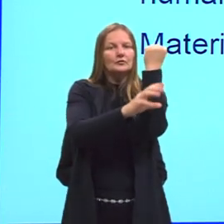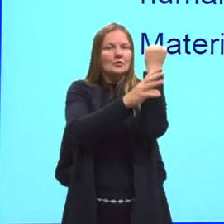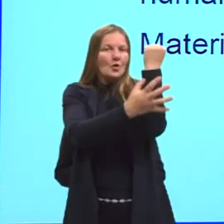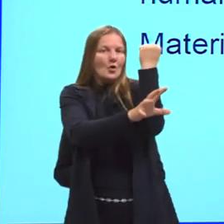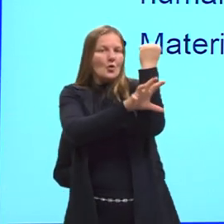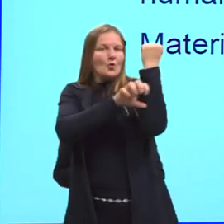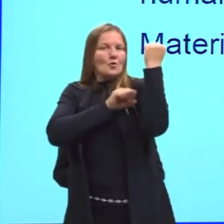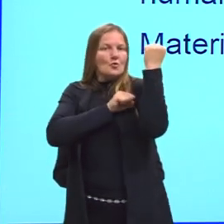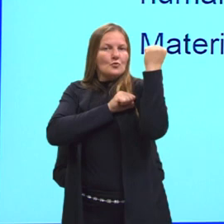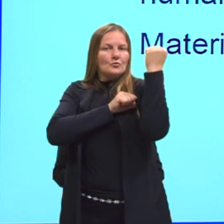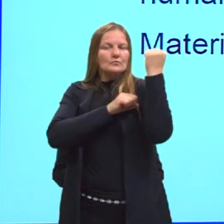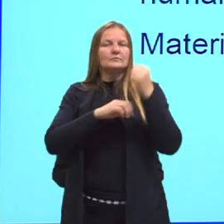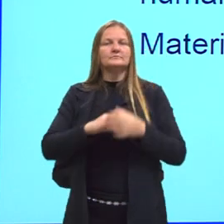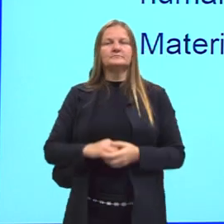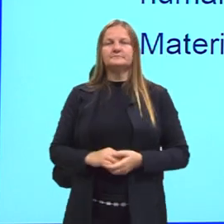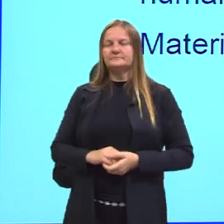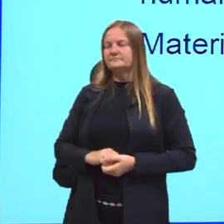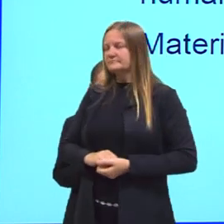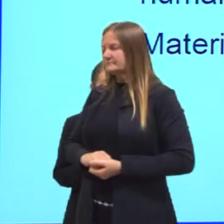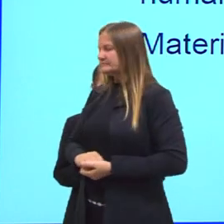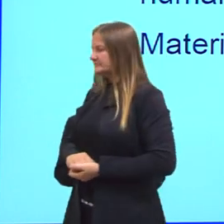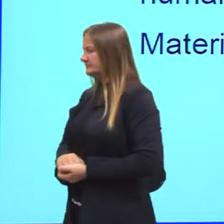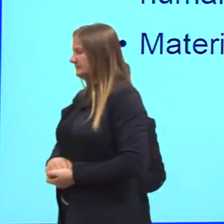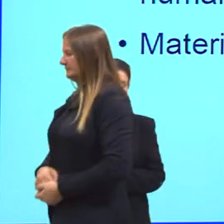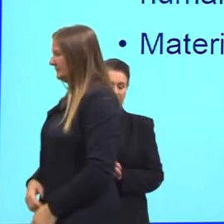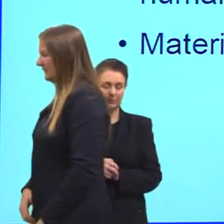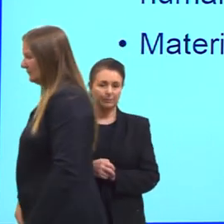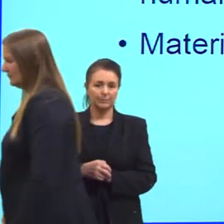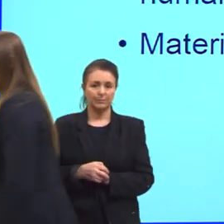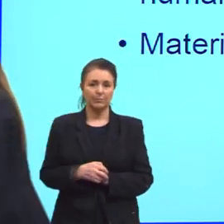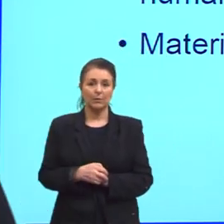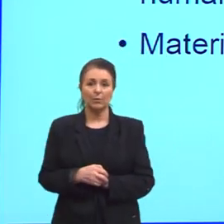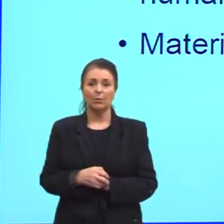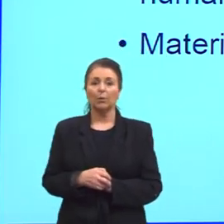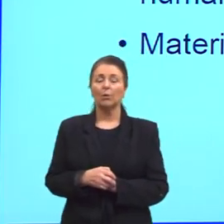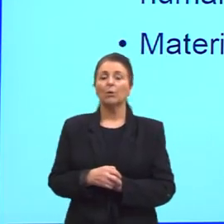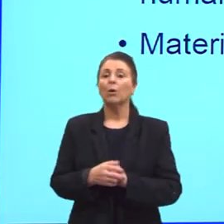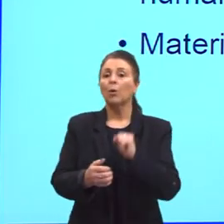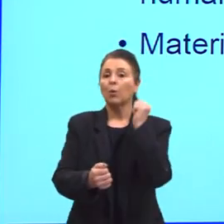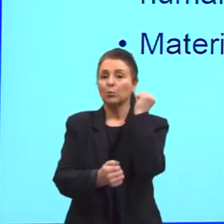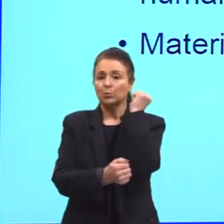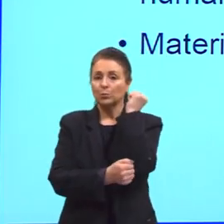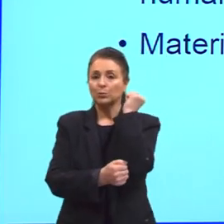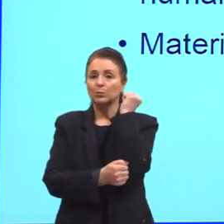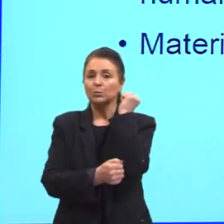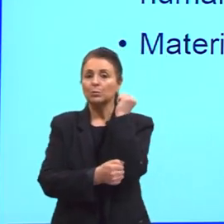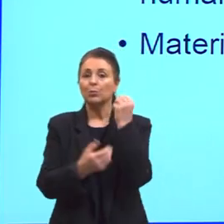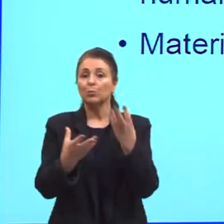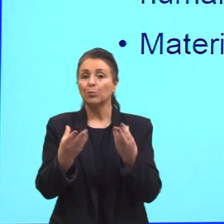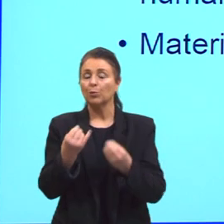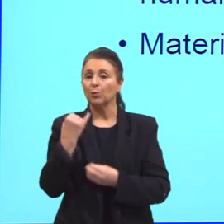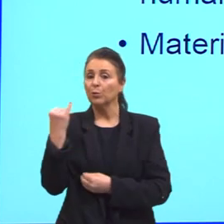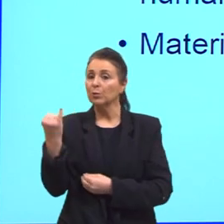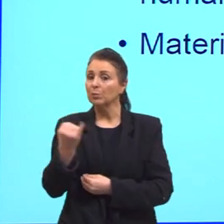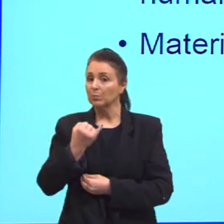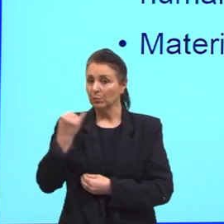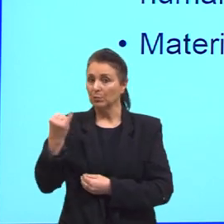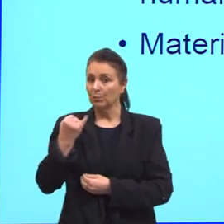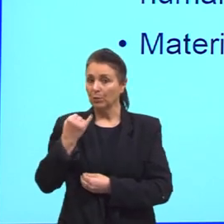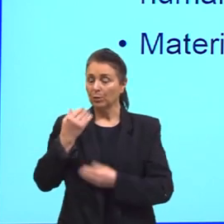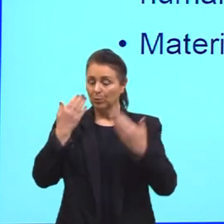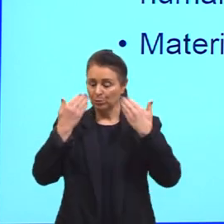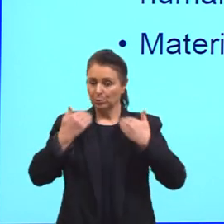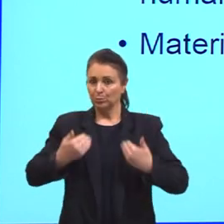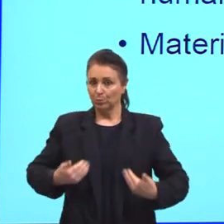Os ossos vão estar ali guardando, sendo um componente para guardar o